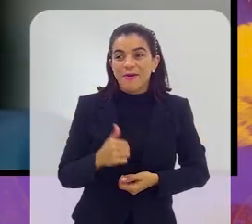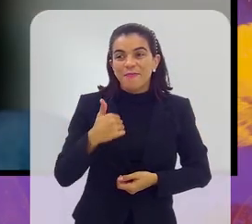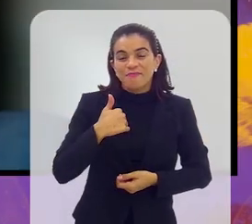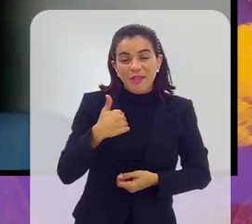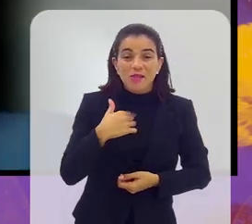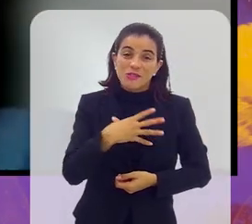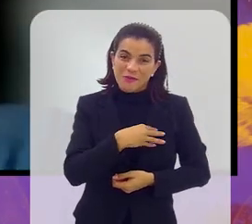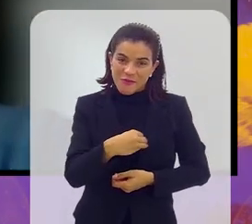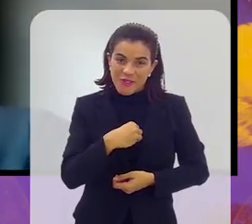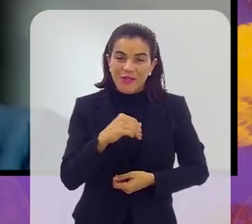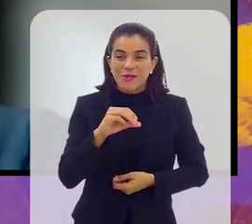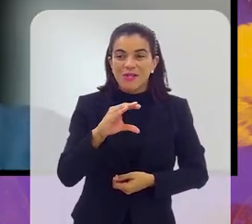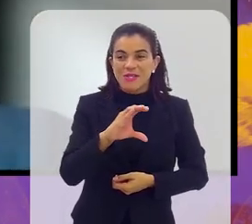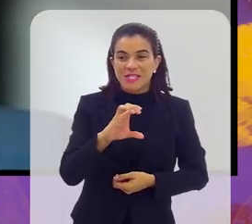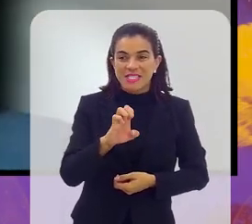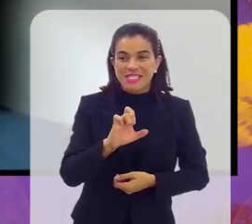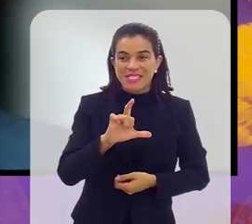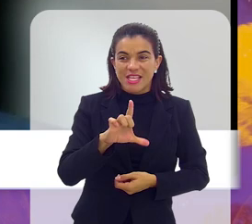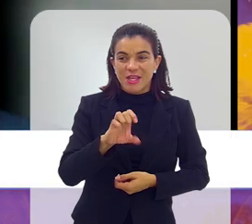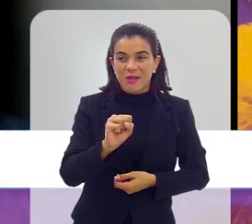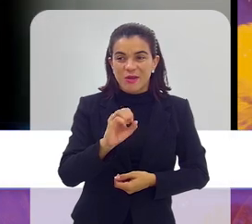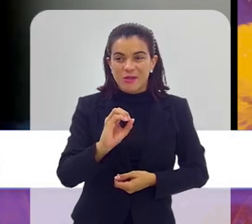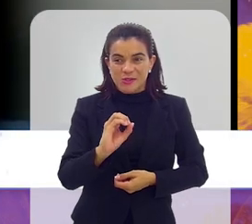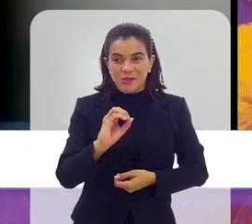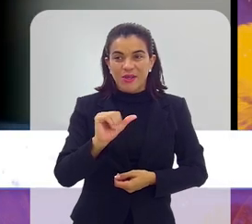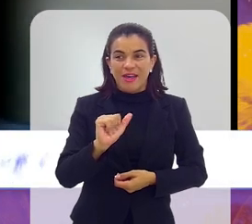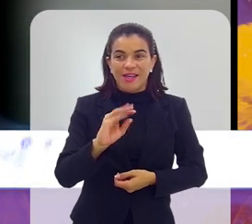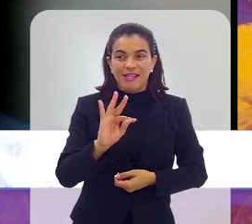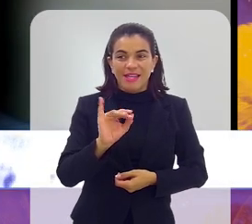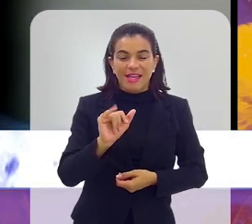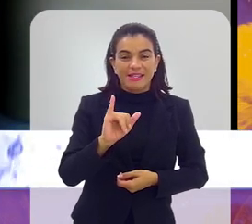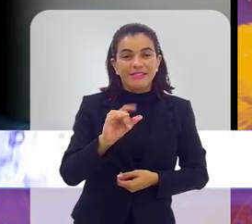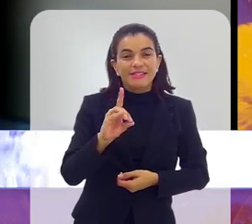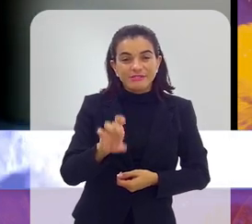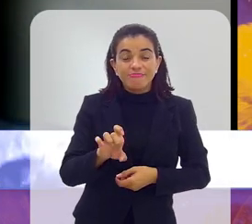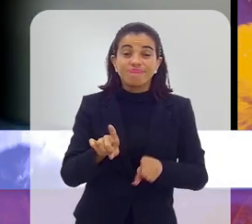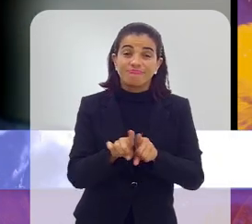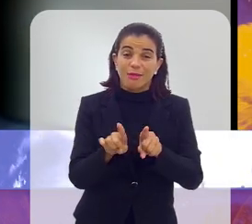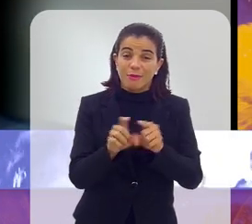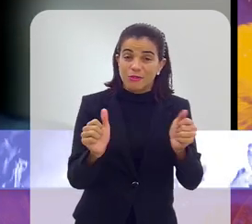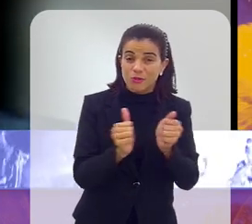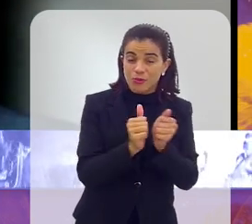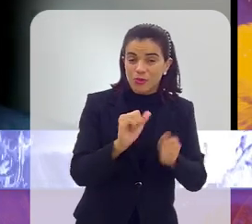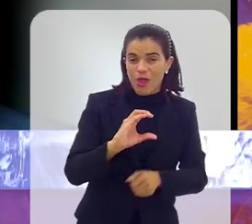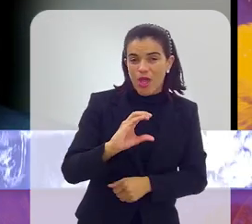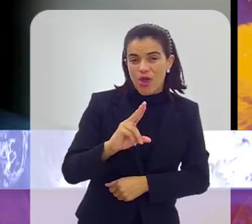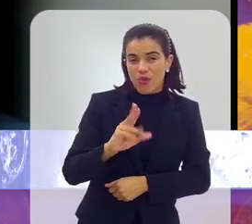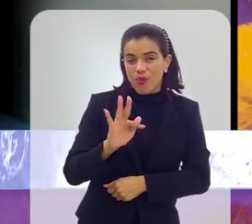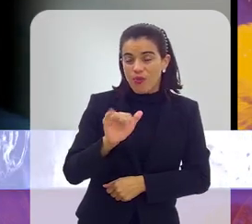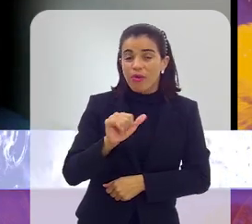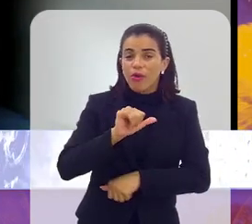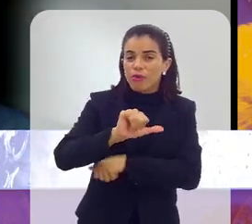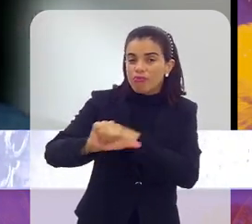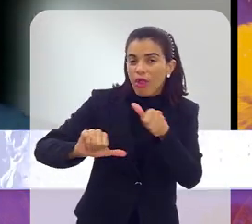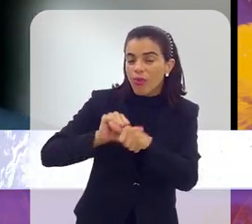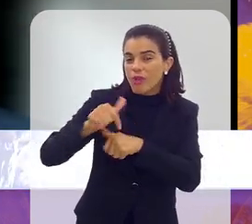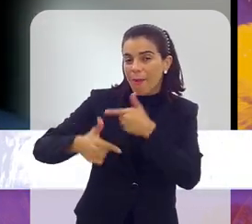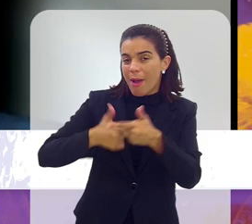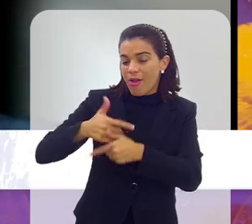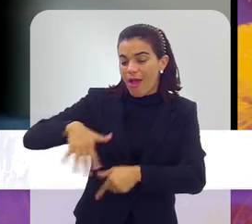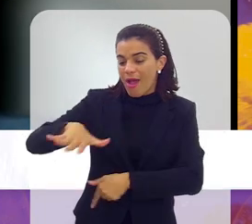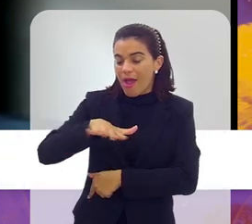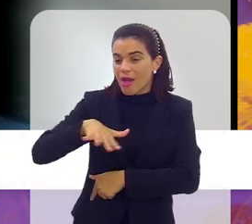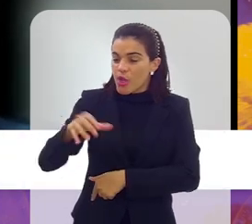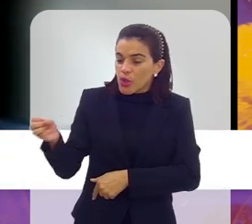e dentro da CUFA, a central única das favelas, e da favela holding, eu trabalho com a parte de inovação, que significa trazer novos